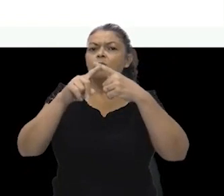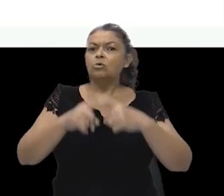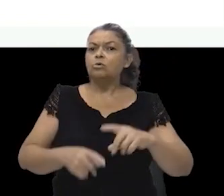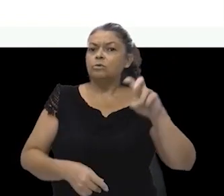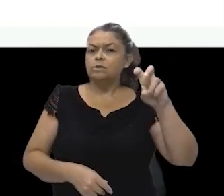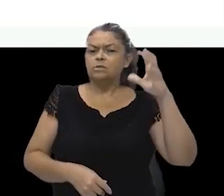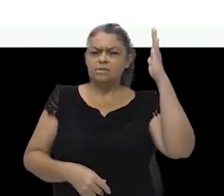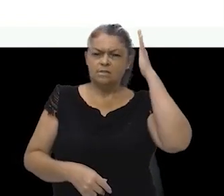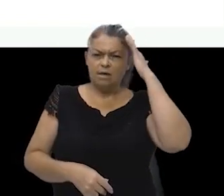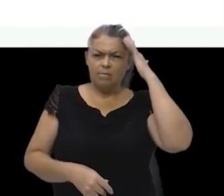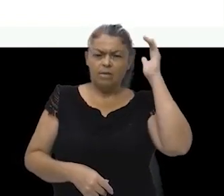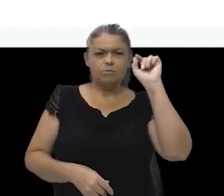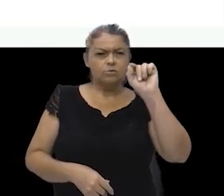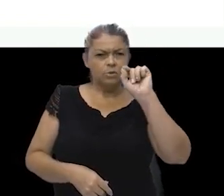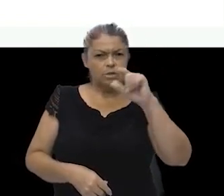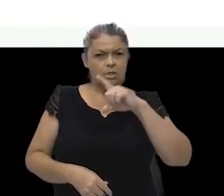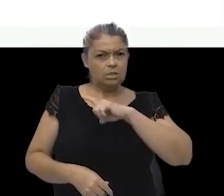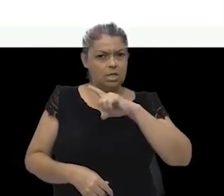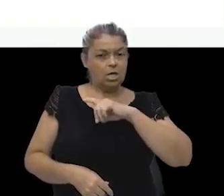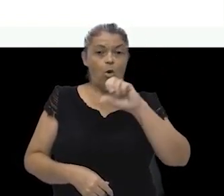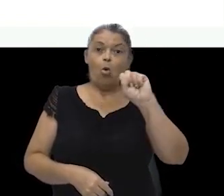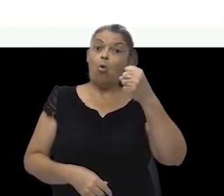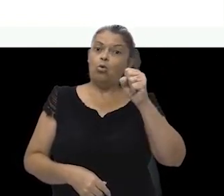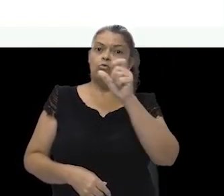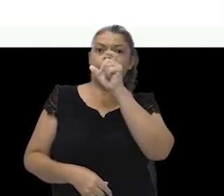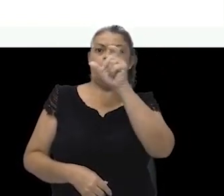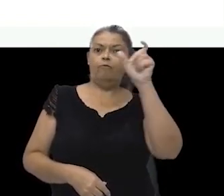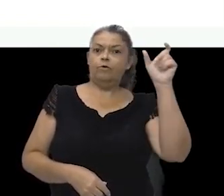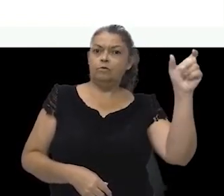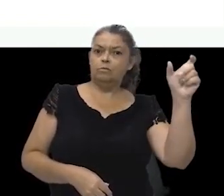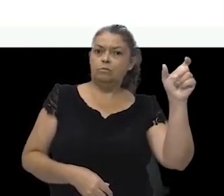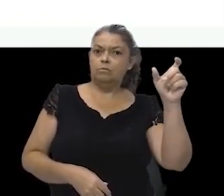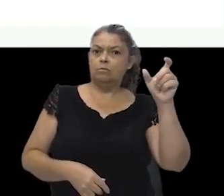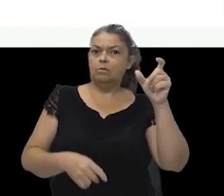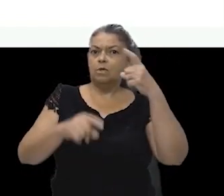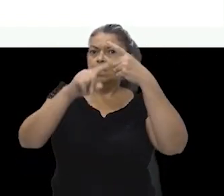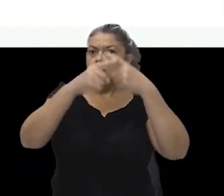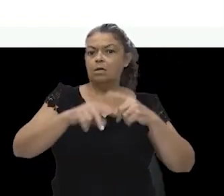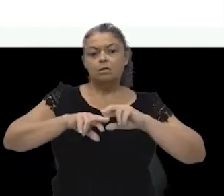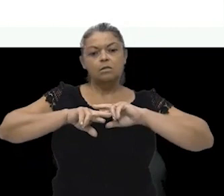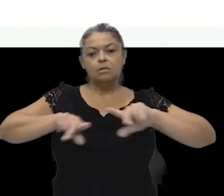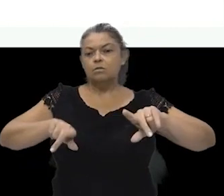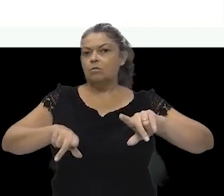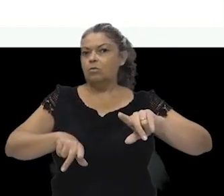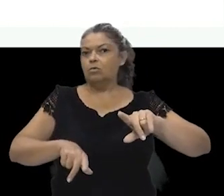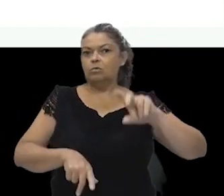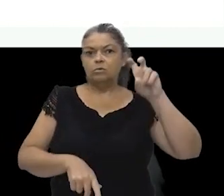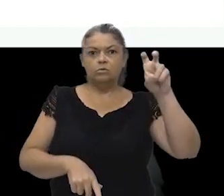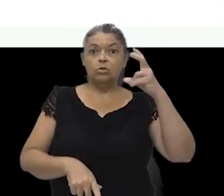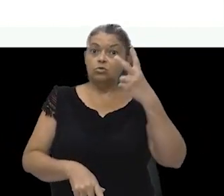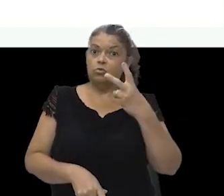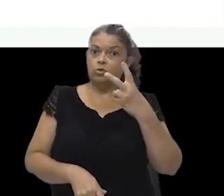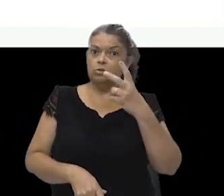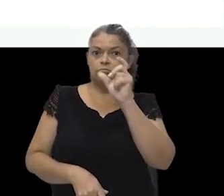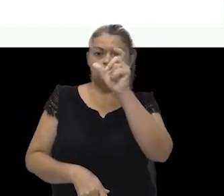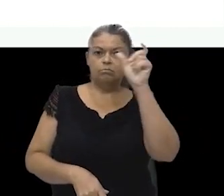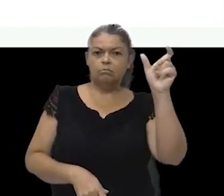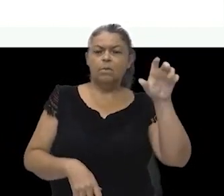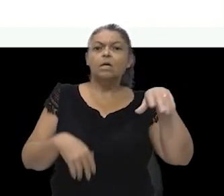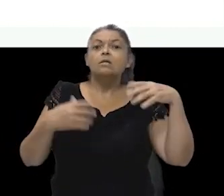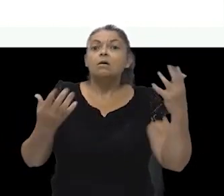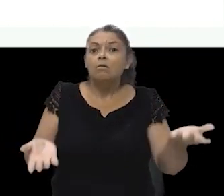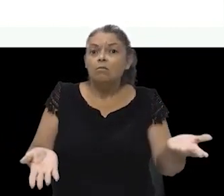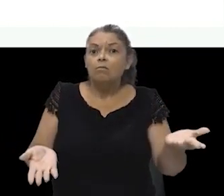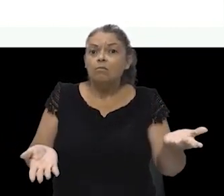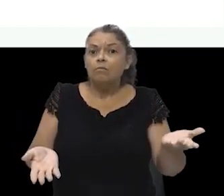que nós temos 8 fichas. Não múltiplos de 5, duas fichas. Então, ó,